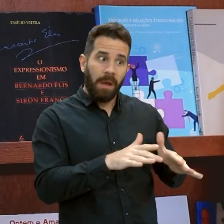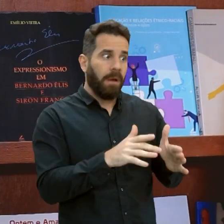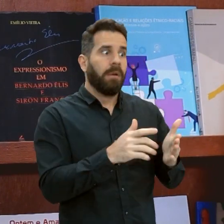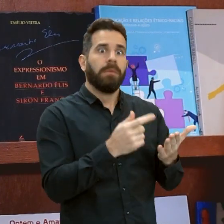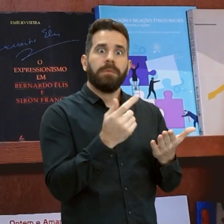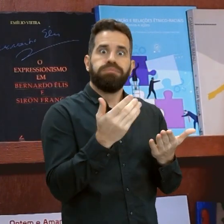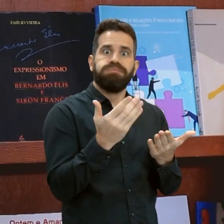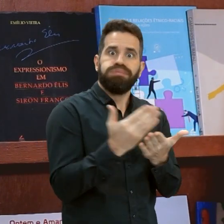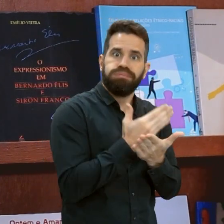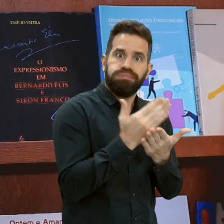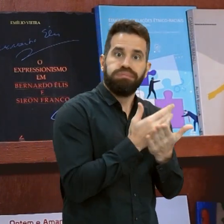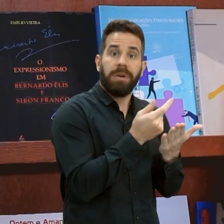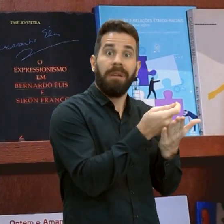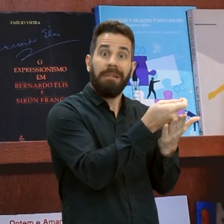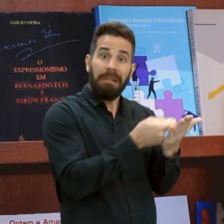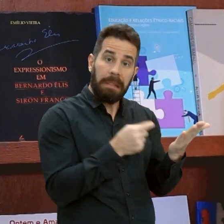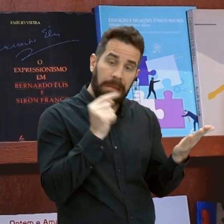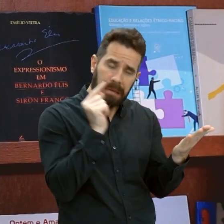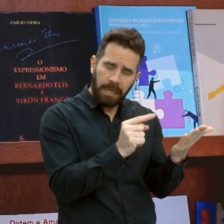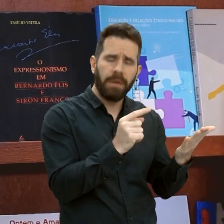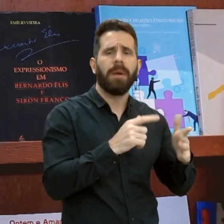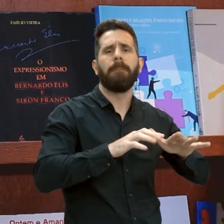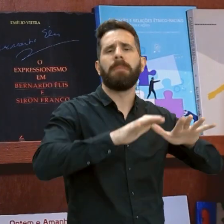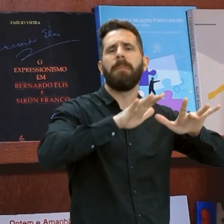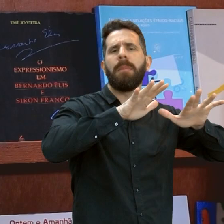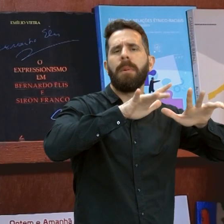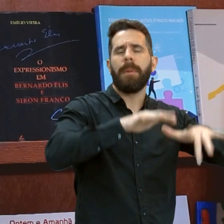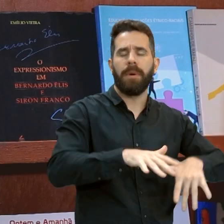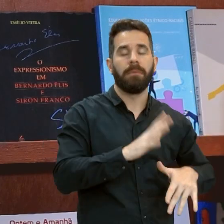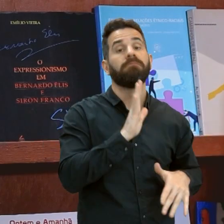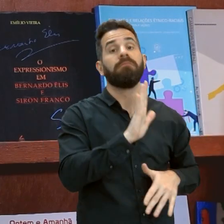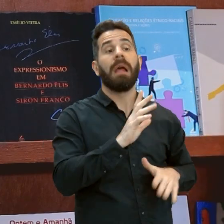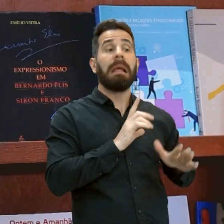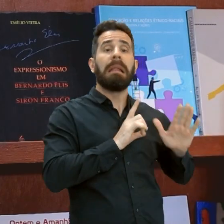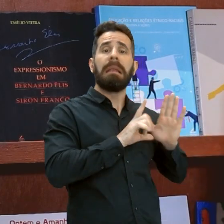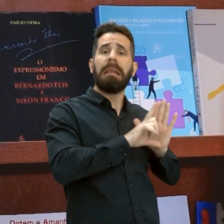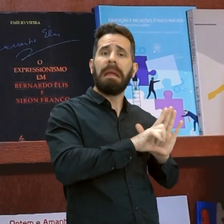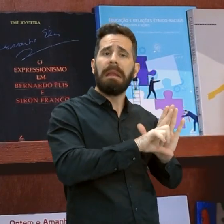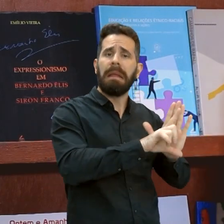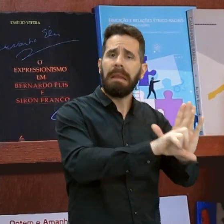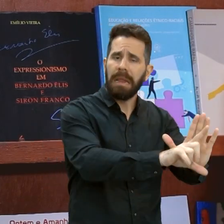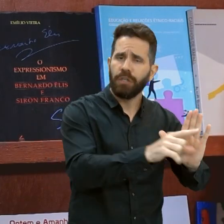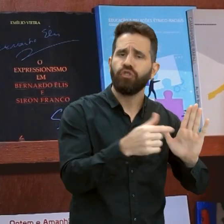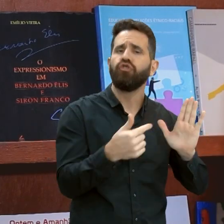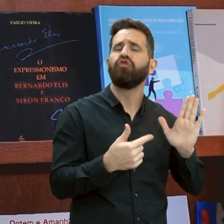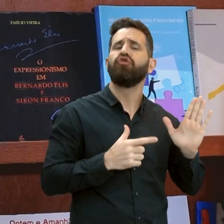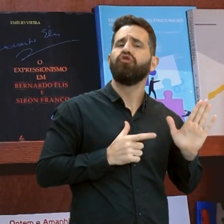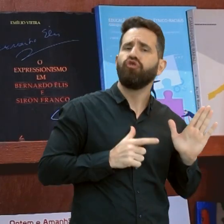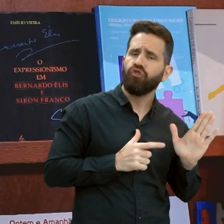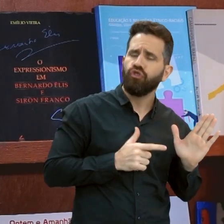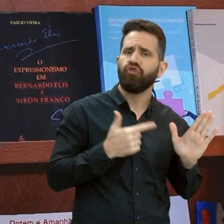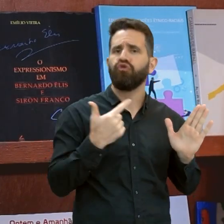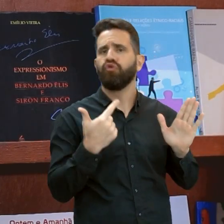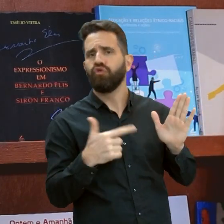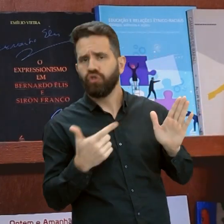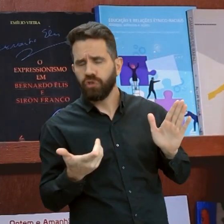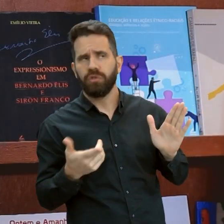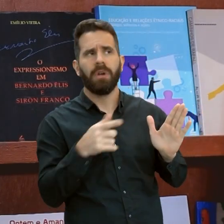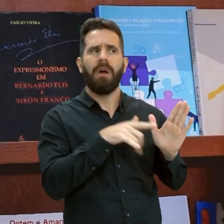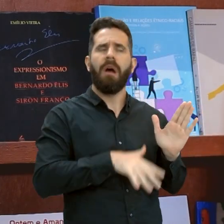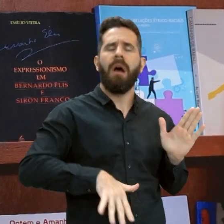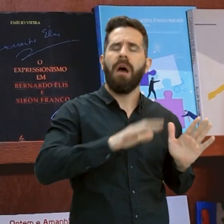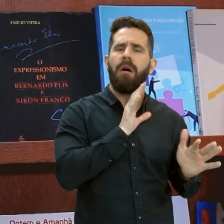dos aspectos legais, quais eram as leis da época que regia tanto a educação como o cenário político, um